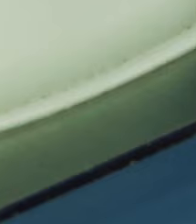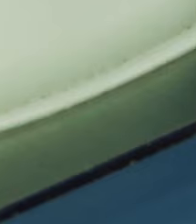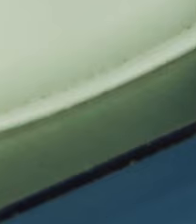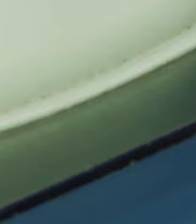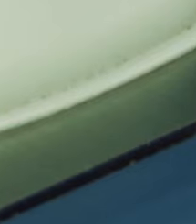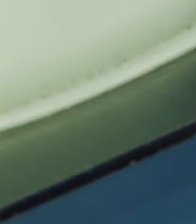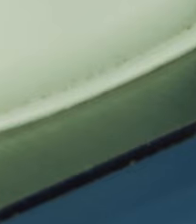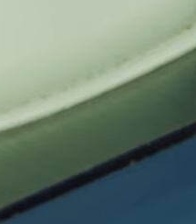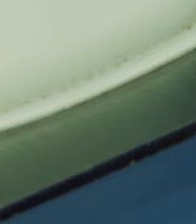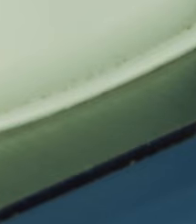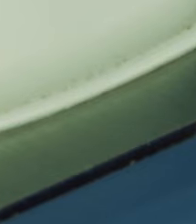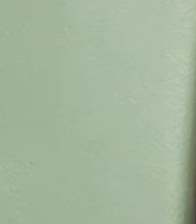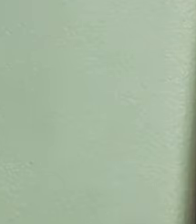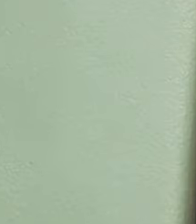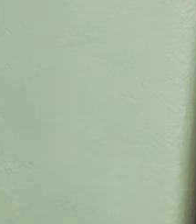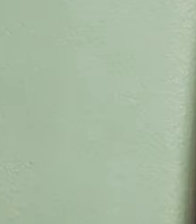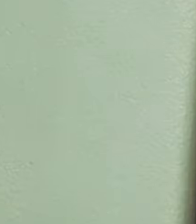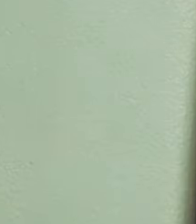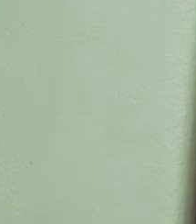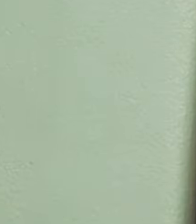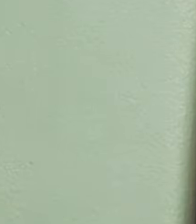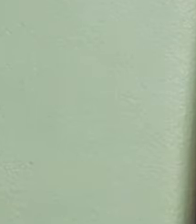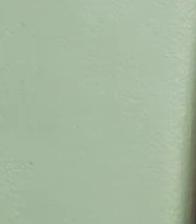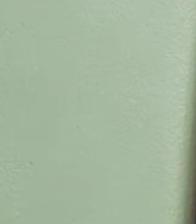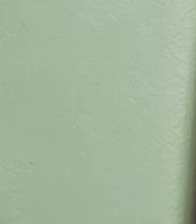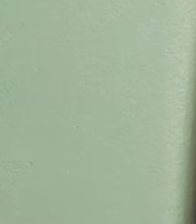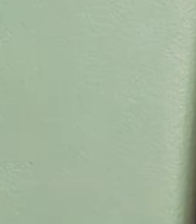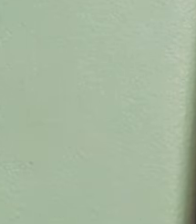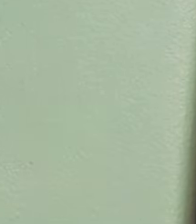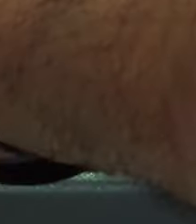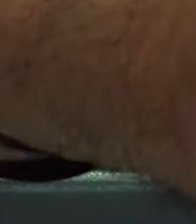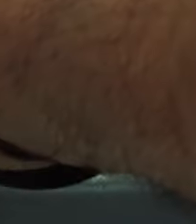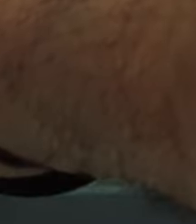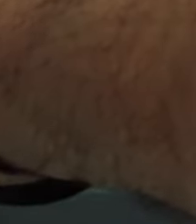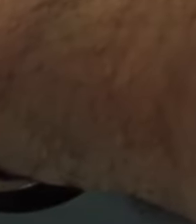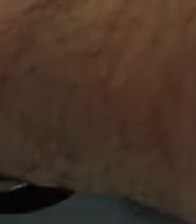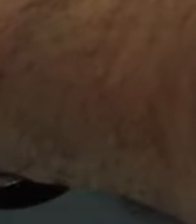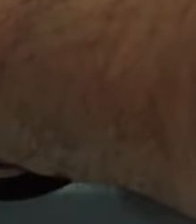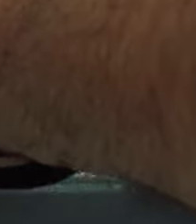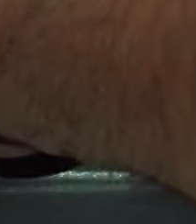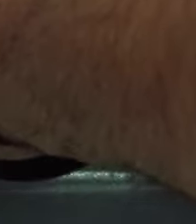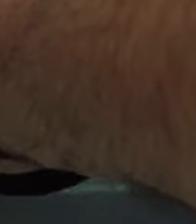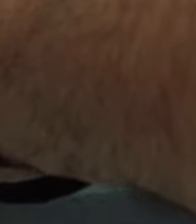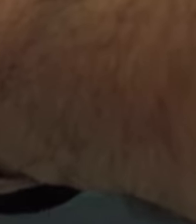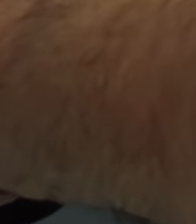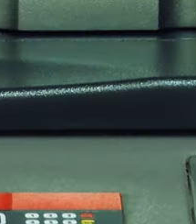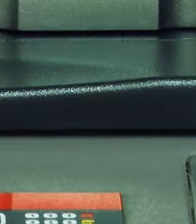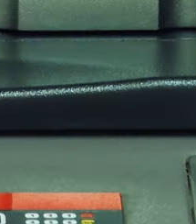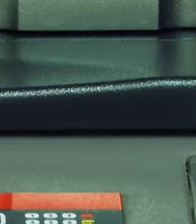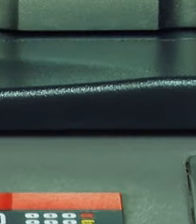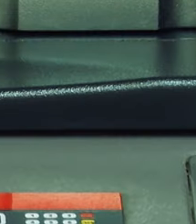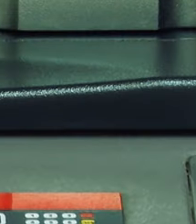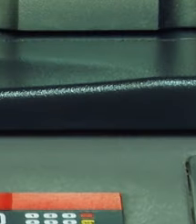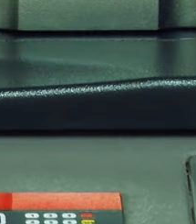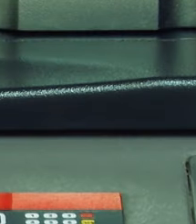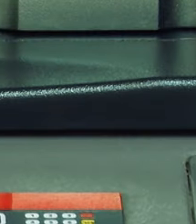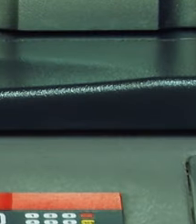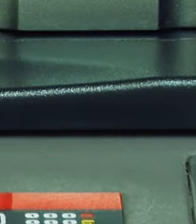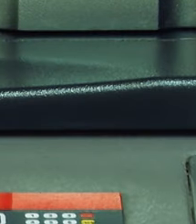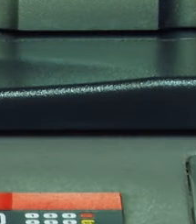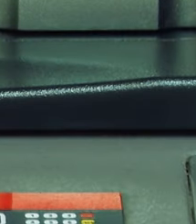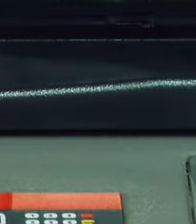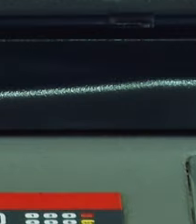risco à subsistência ou seja, poderia prejudicar a sobrevivência dele Já para